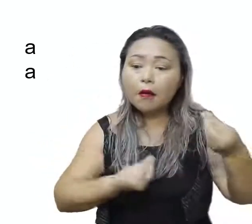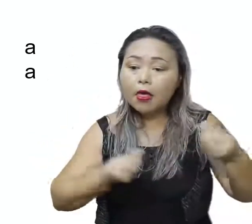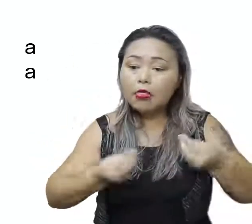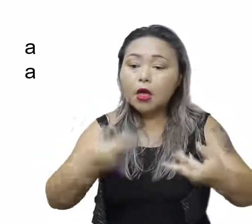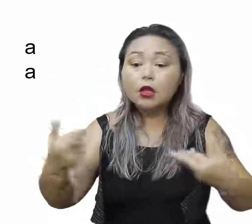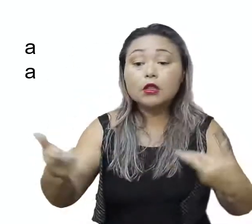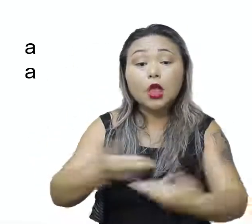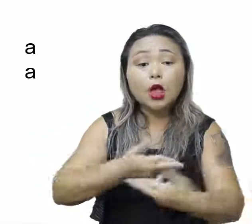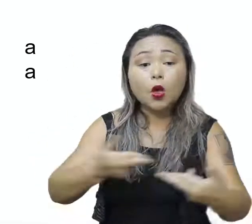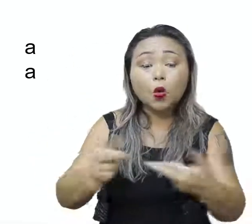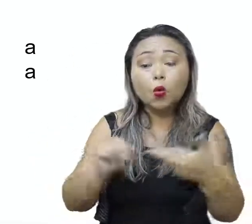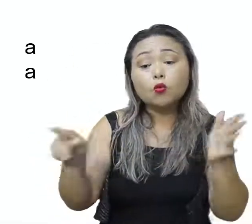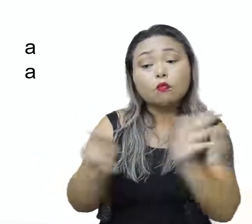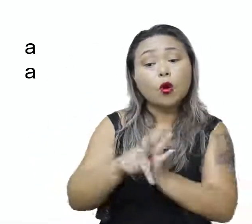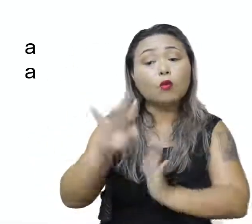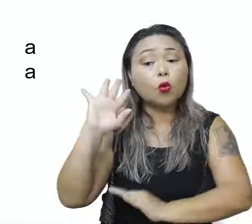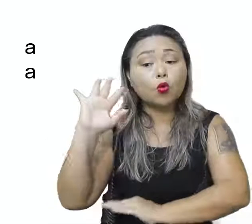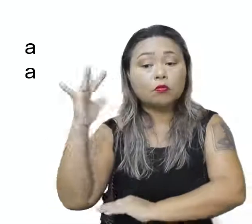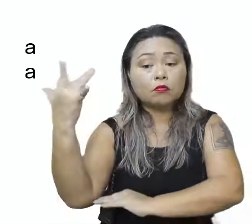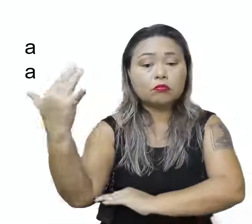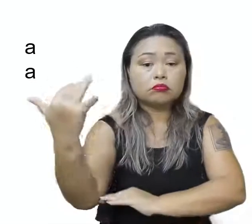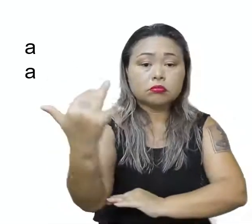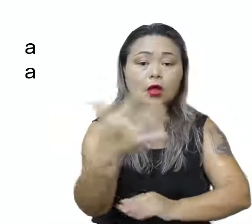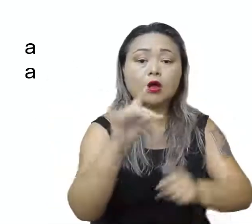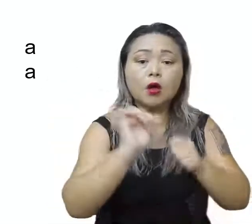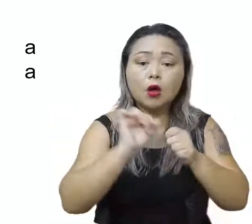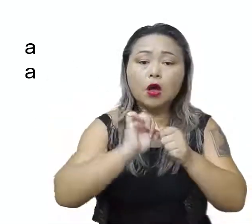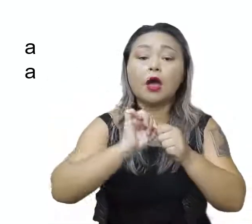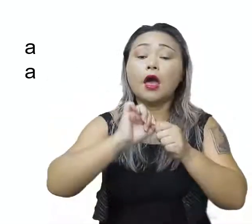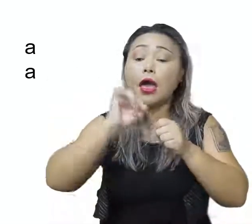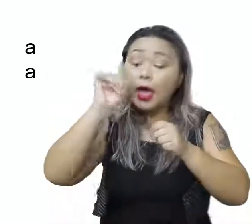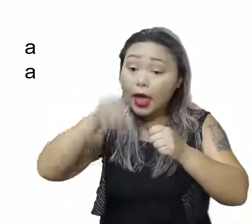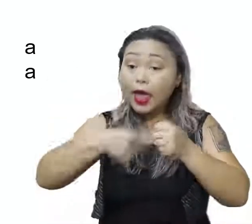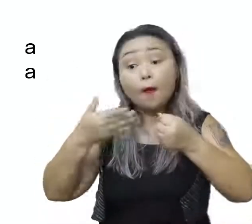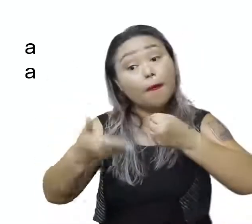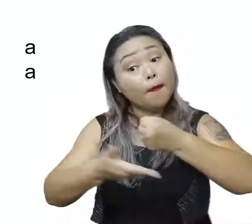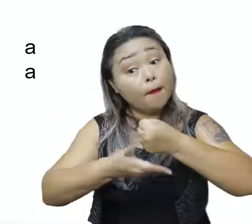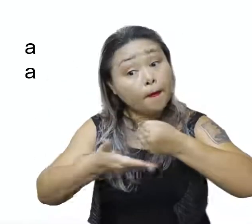básicos para a reprodução das sociedades.